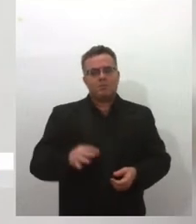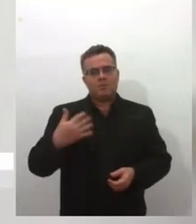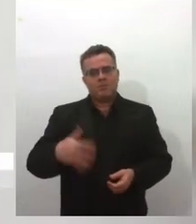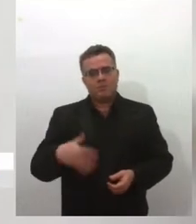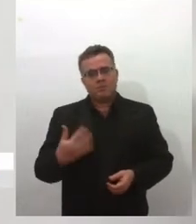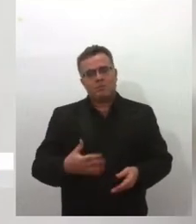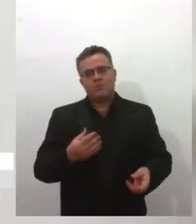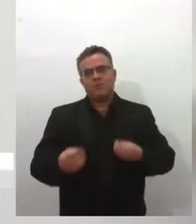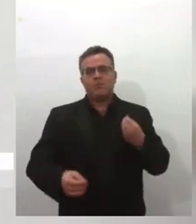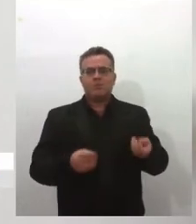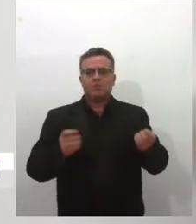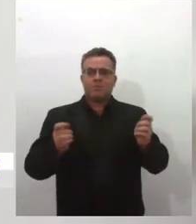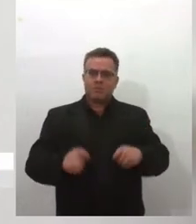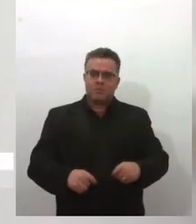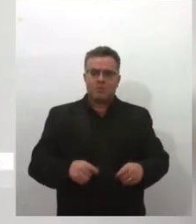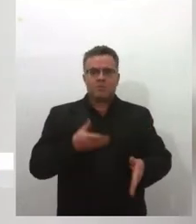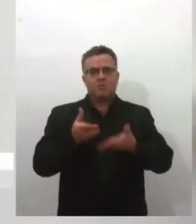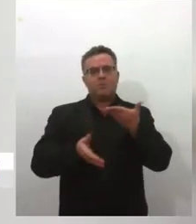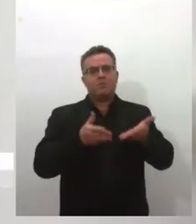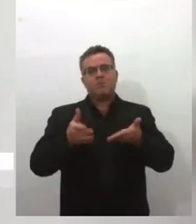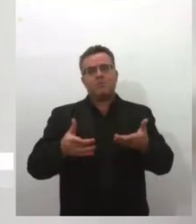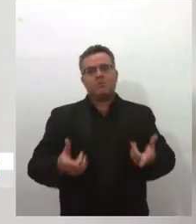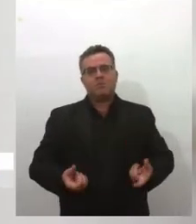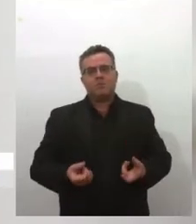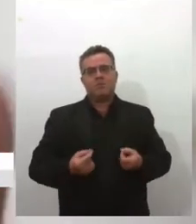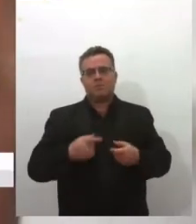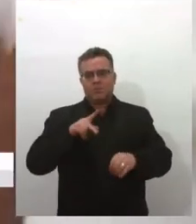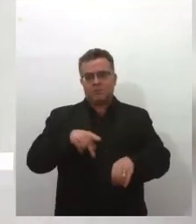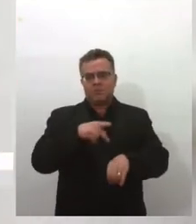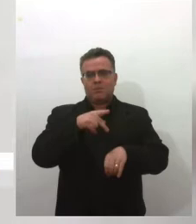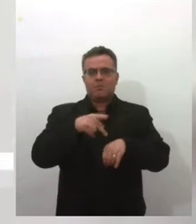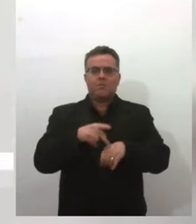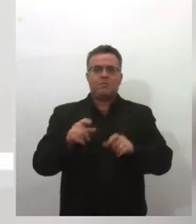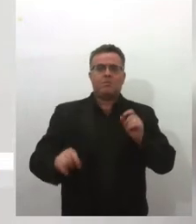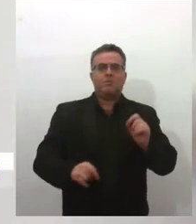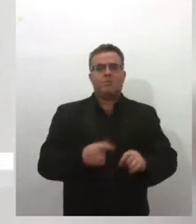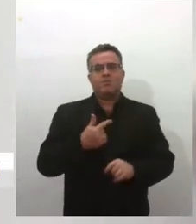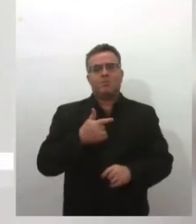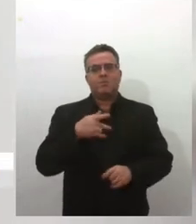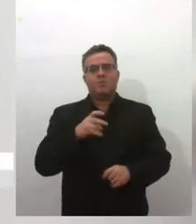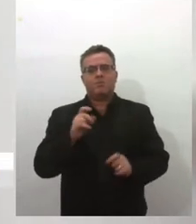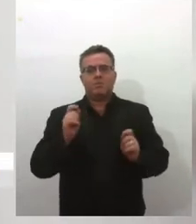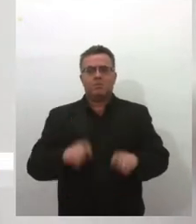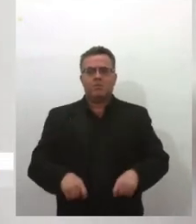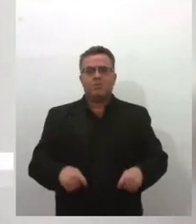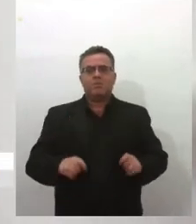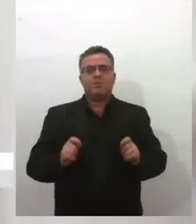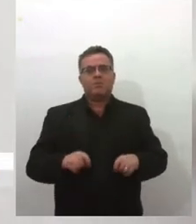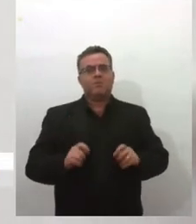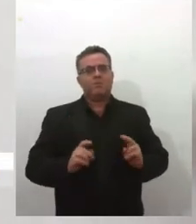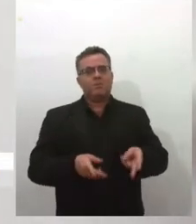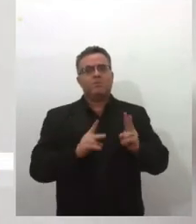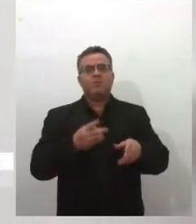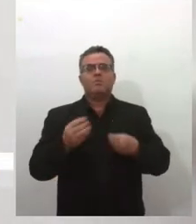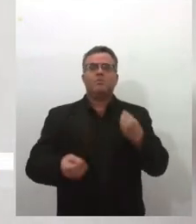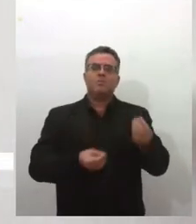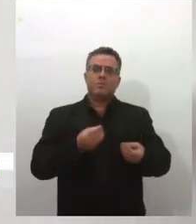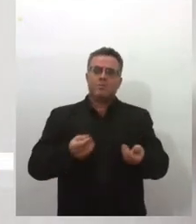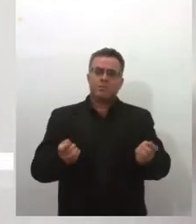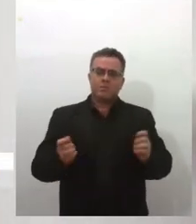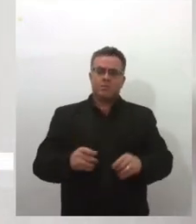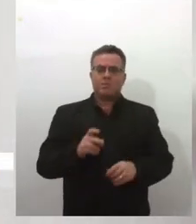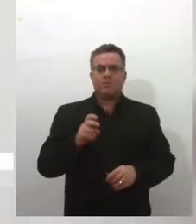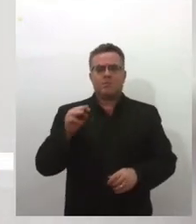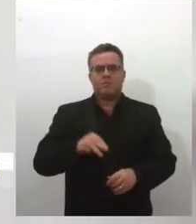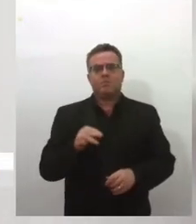tratamentos de câncer no país, estudo via SUS, 25 medicamentos diferentes. Então, quando eu faço esse currículo, também,